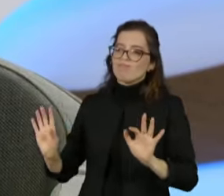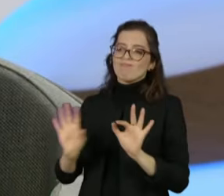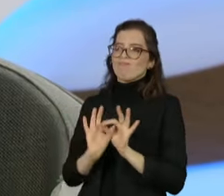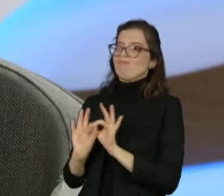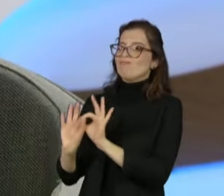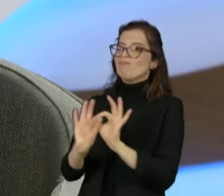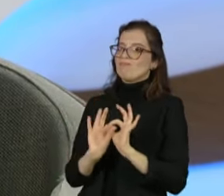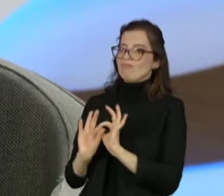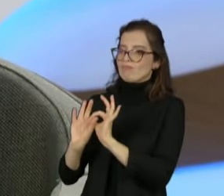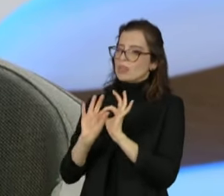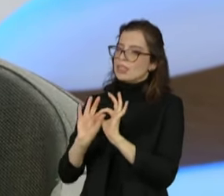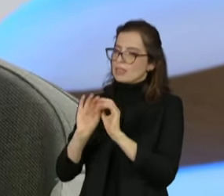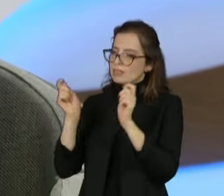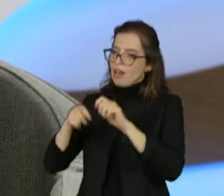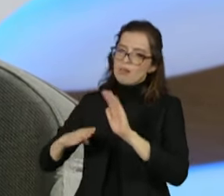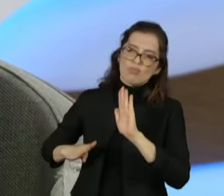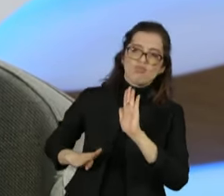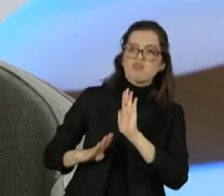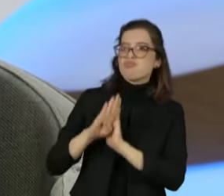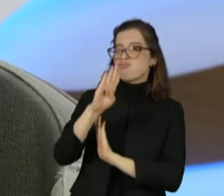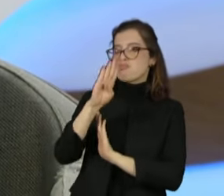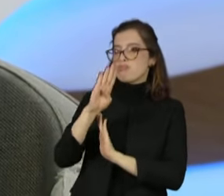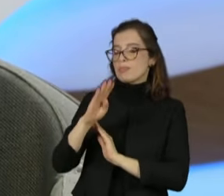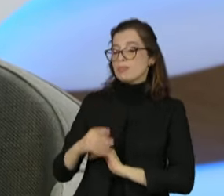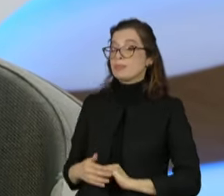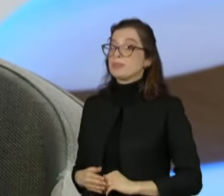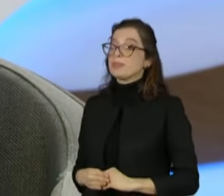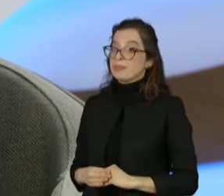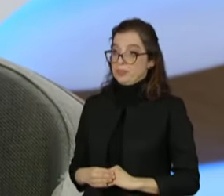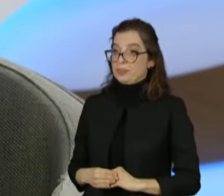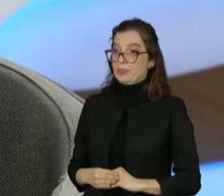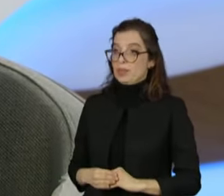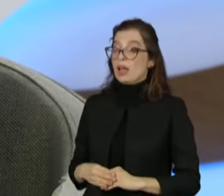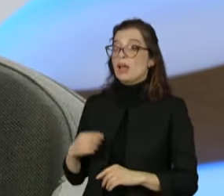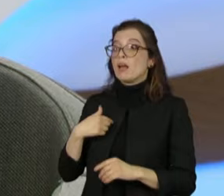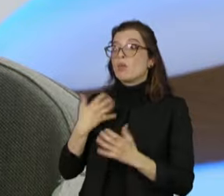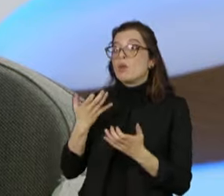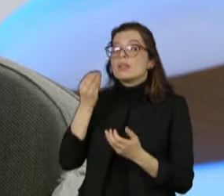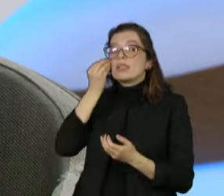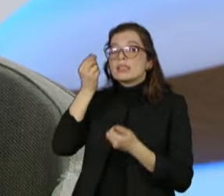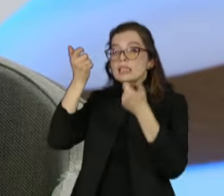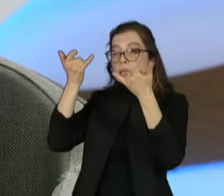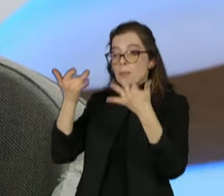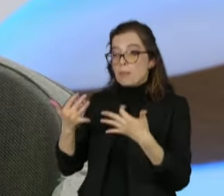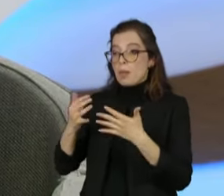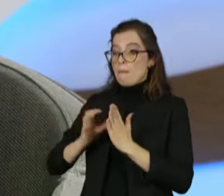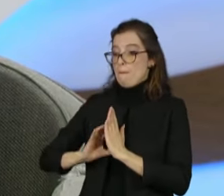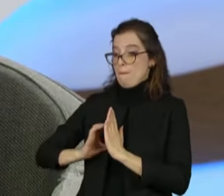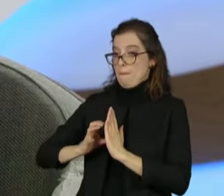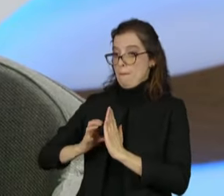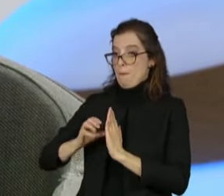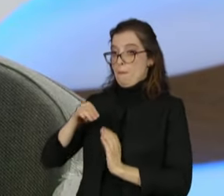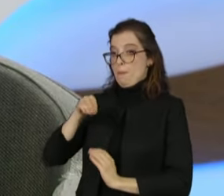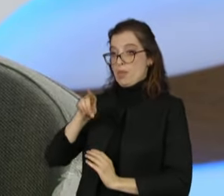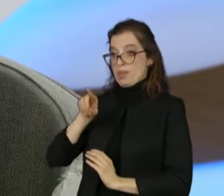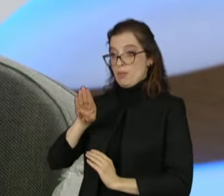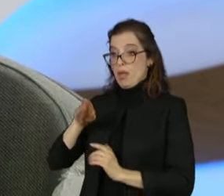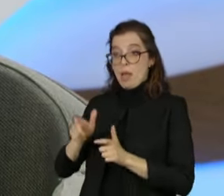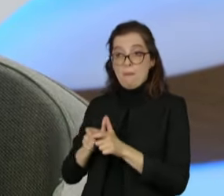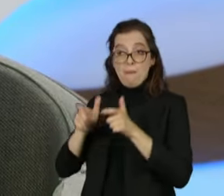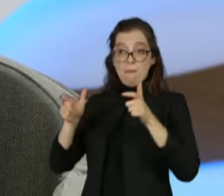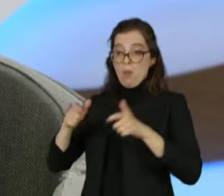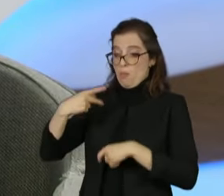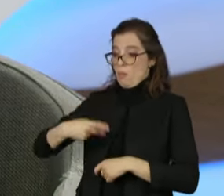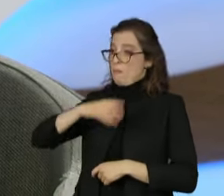crescer. Então, diante desse cenário, eu estou falando, nós estamos falando dos maiores partidos do Brasil. Nós estamos falando do MDB, que tem no seu núcleo o MDB